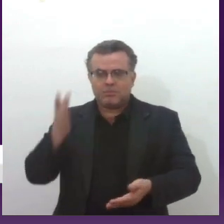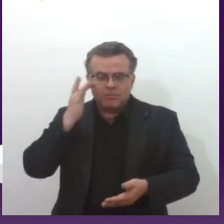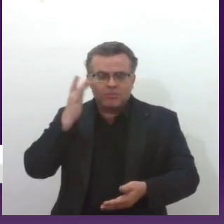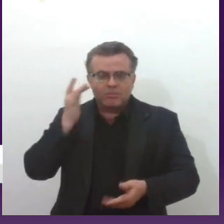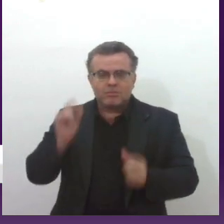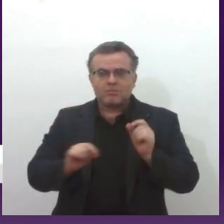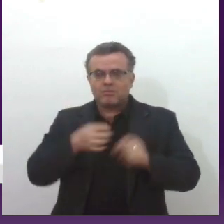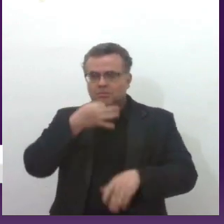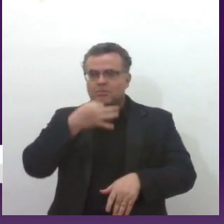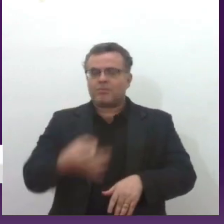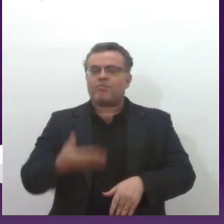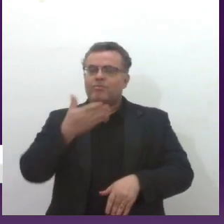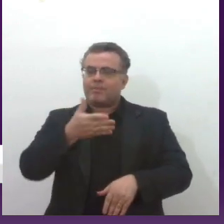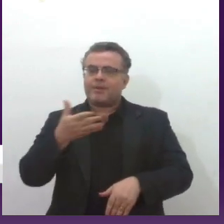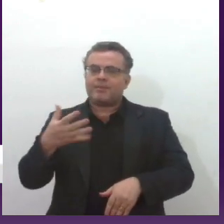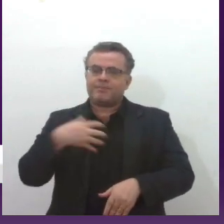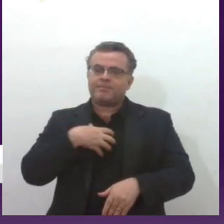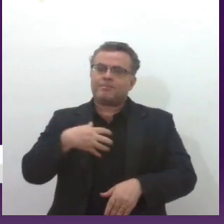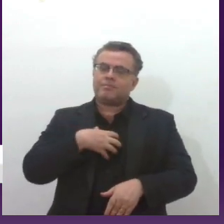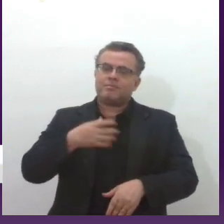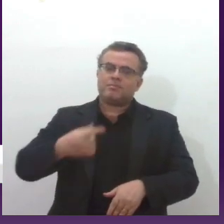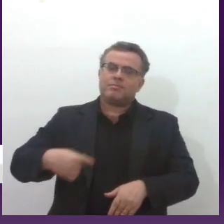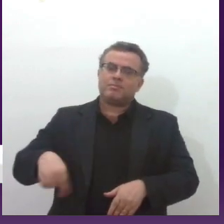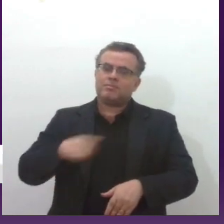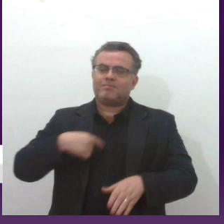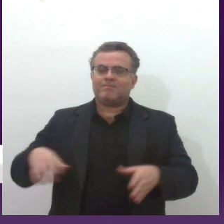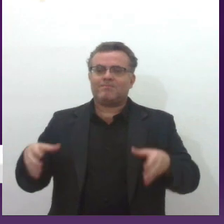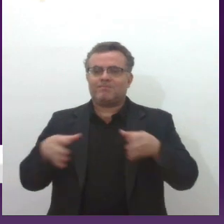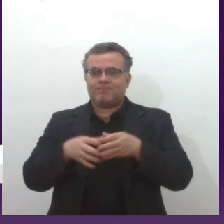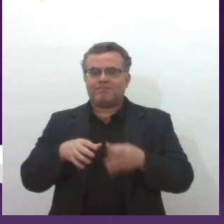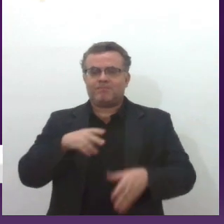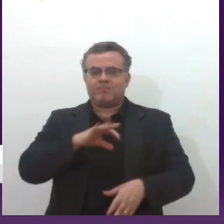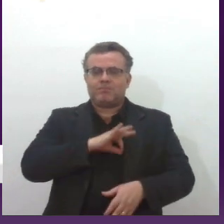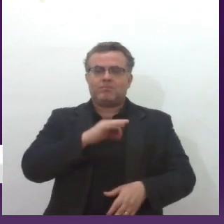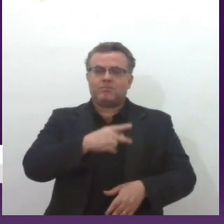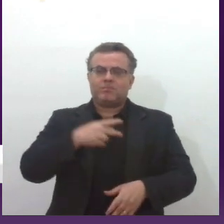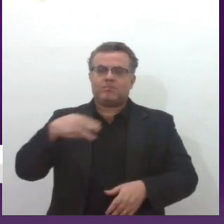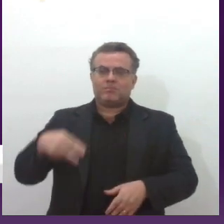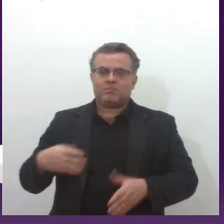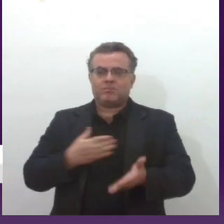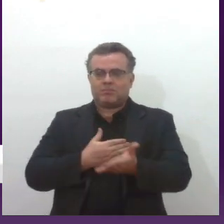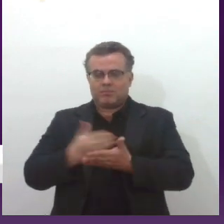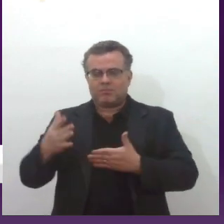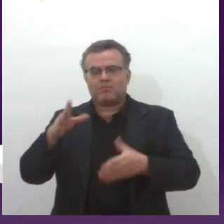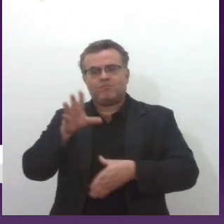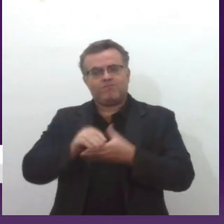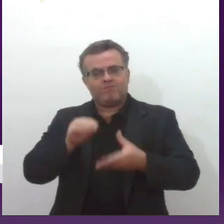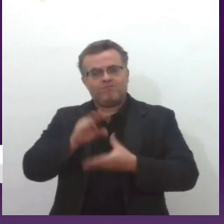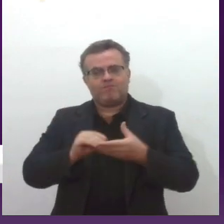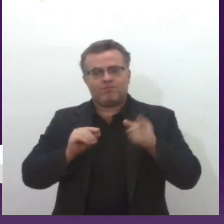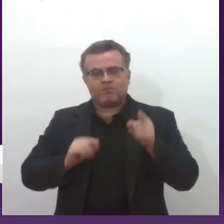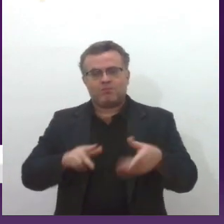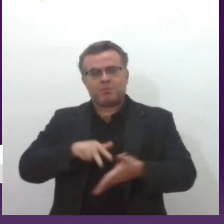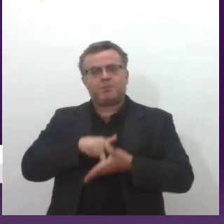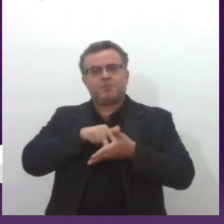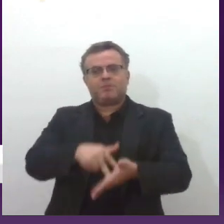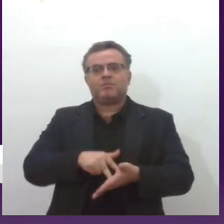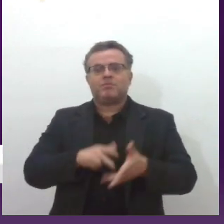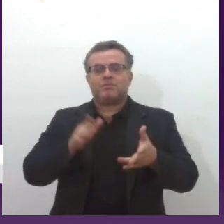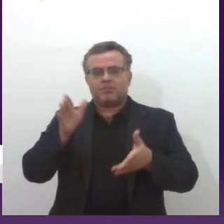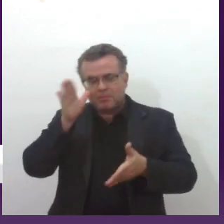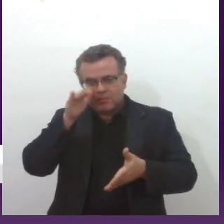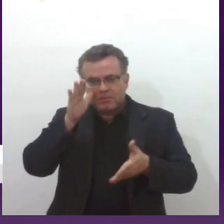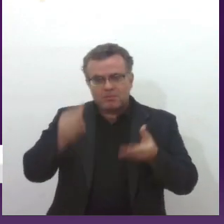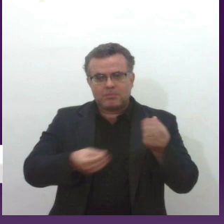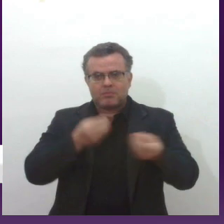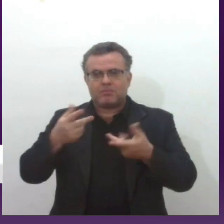é uma situação que o nosso comando da Polícia Militar deveria realmente começar a se posicionar, começar a verificar esse tipo de situação,